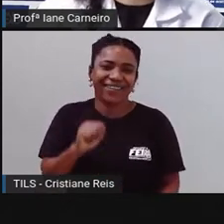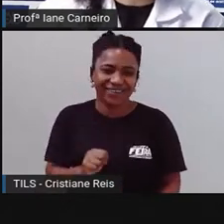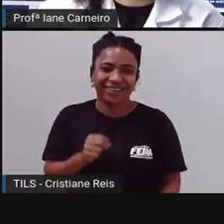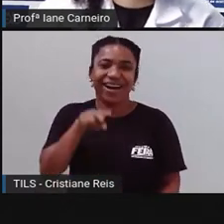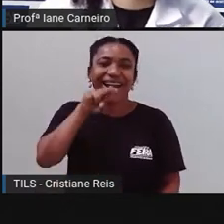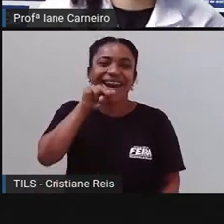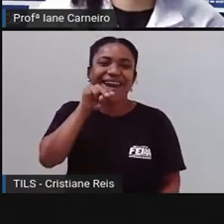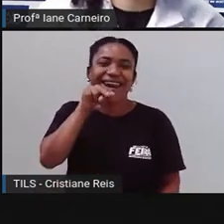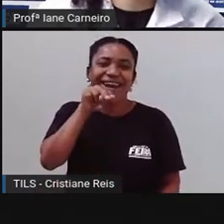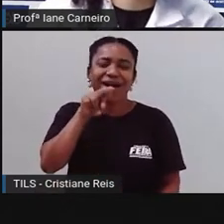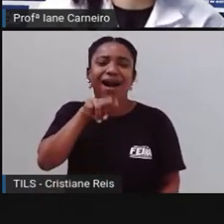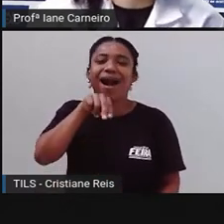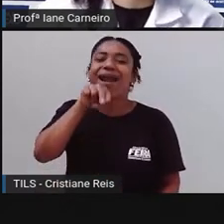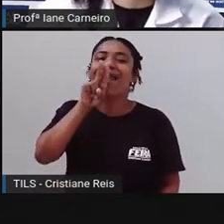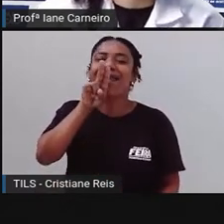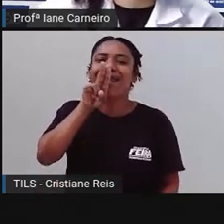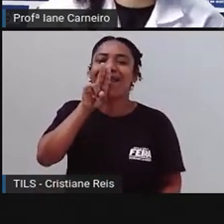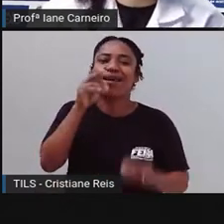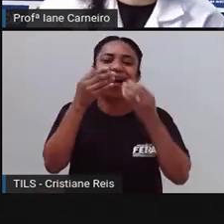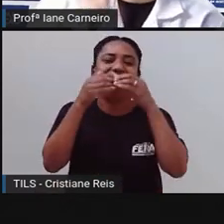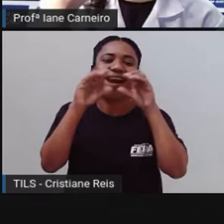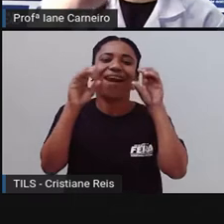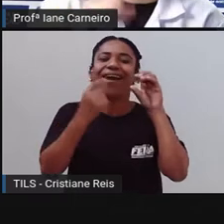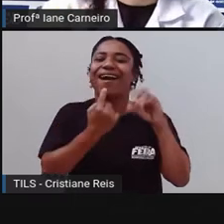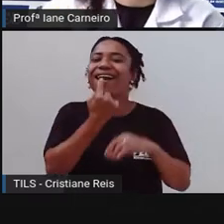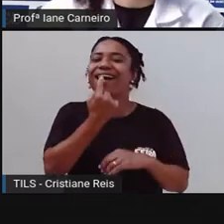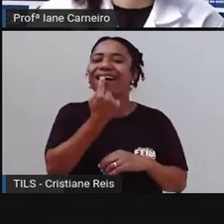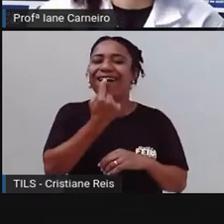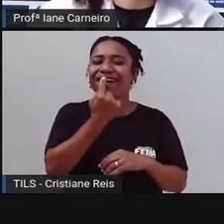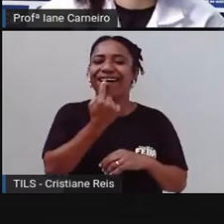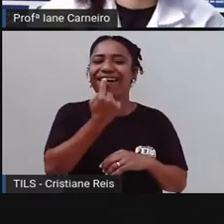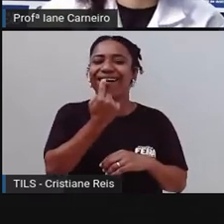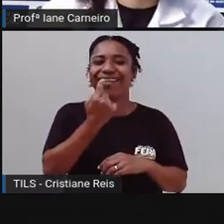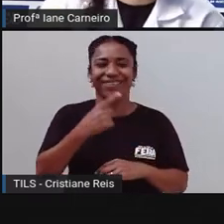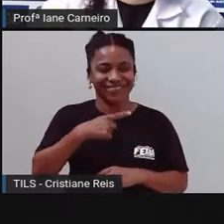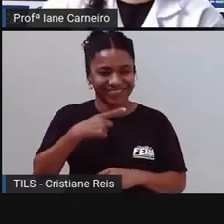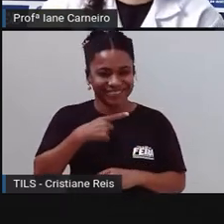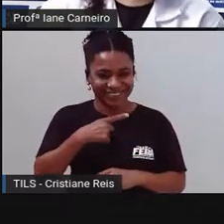céu da boca, ó. Lá em cima, o céu da boca, ó.